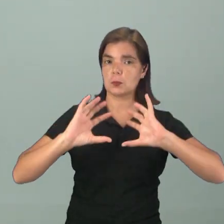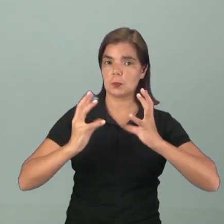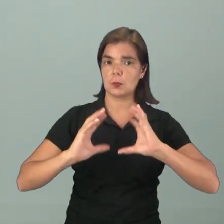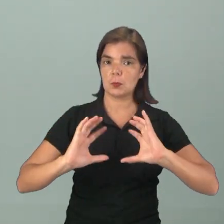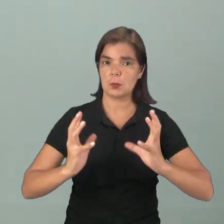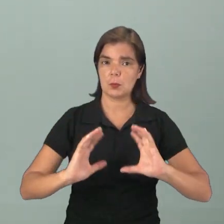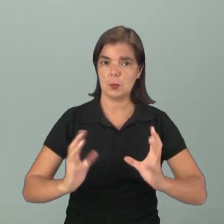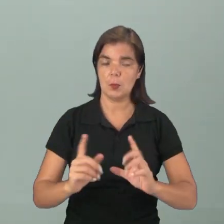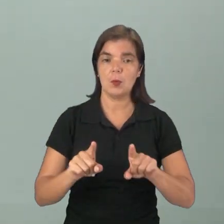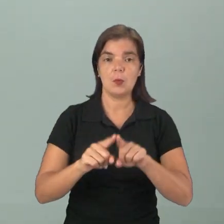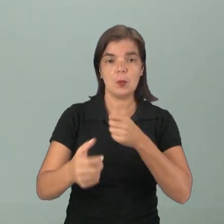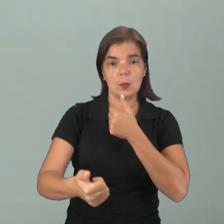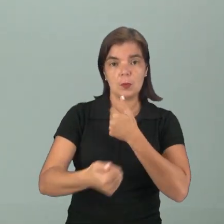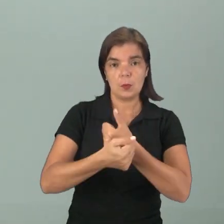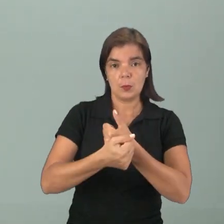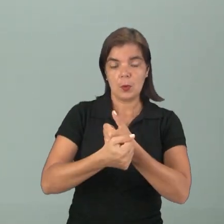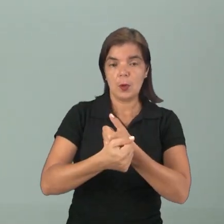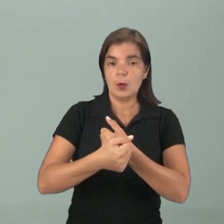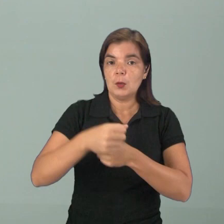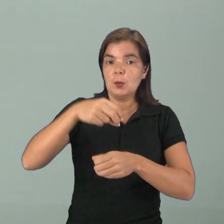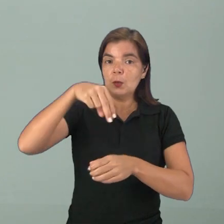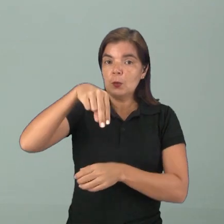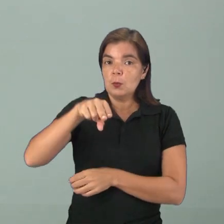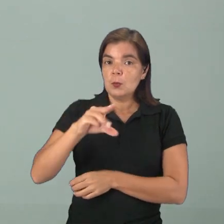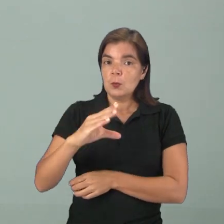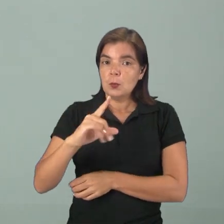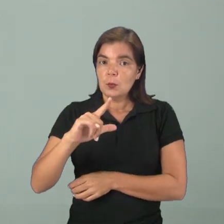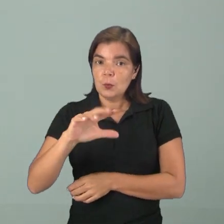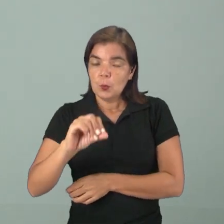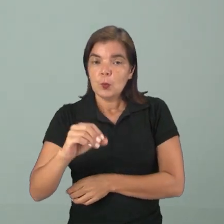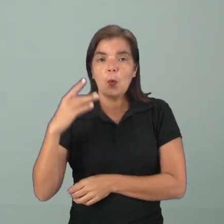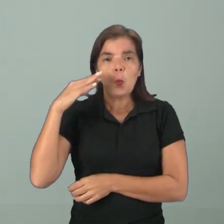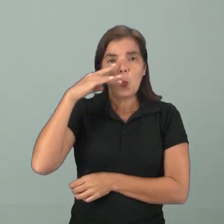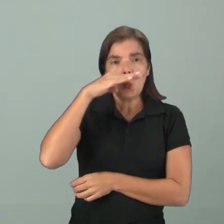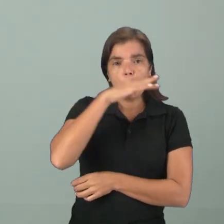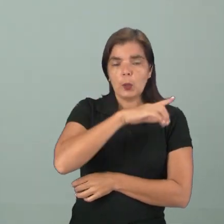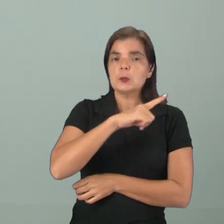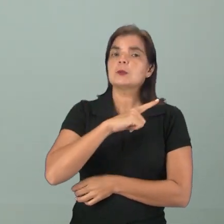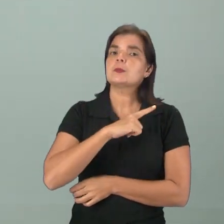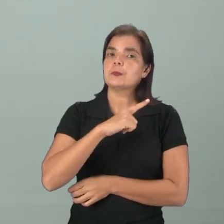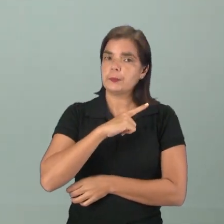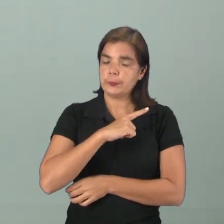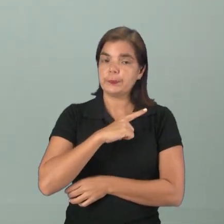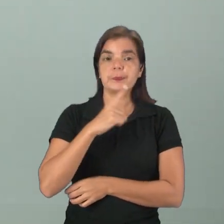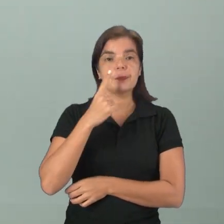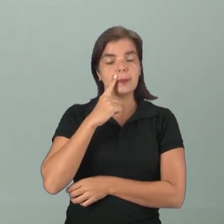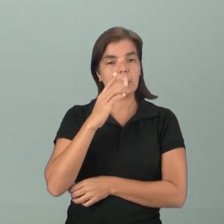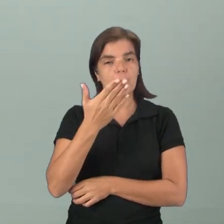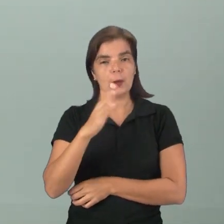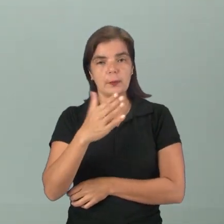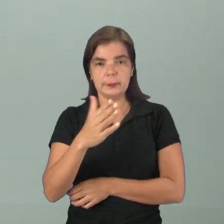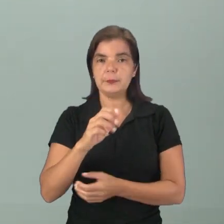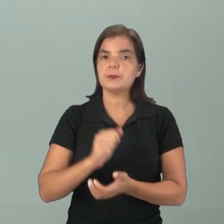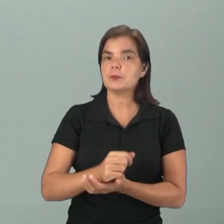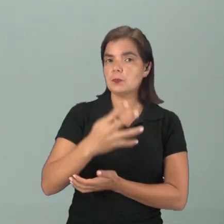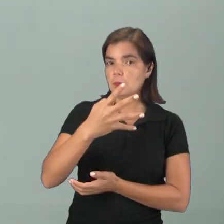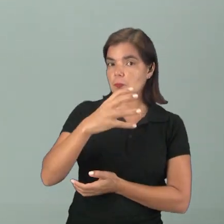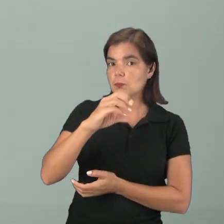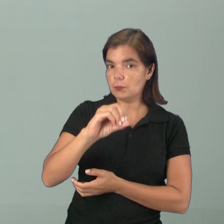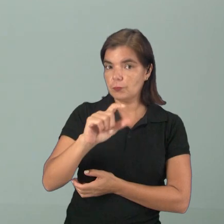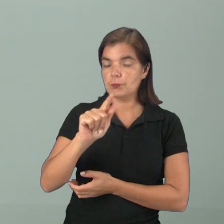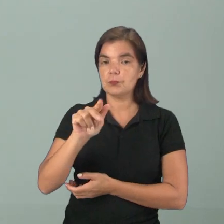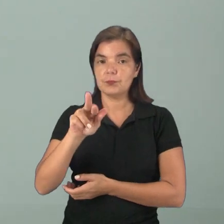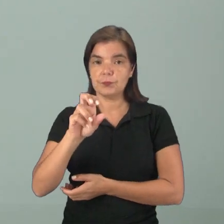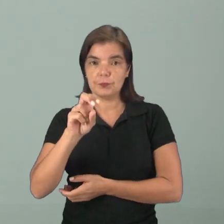Que quanto mais se aproxima do núcleo, mais quente fica. Então aqui na superfície a gente tem no máximo os 40 graus.